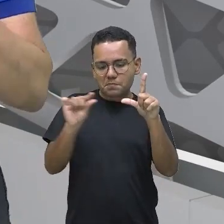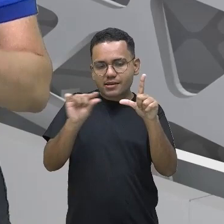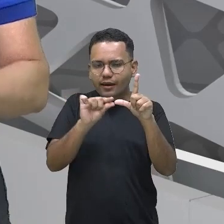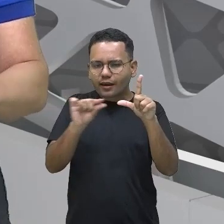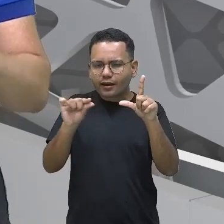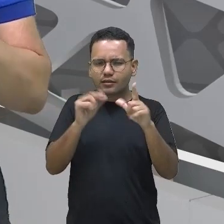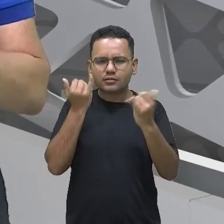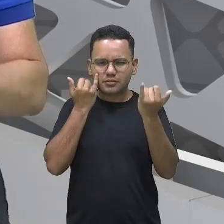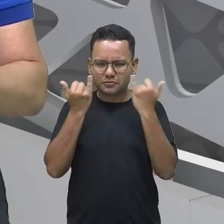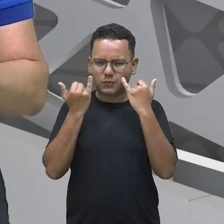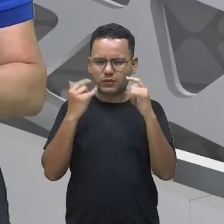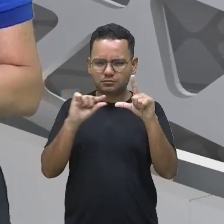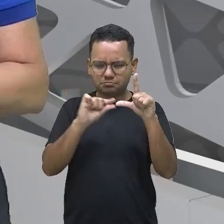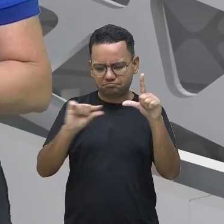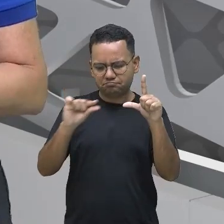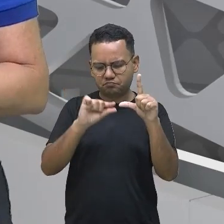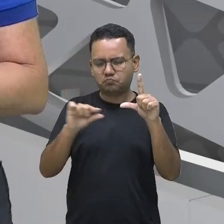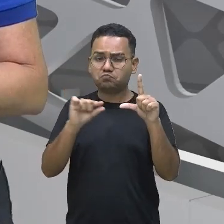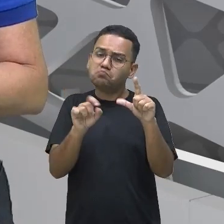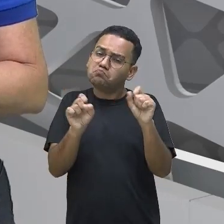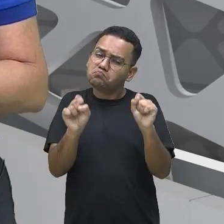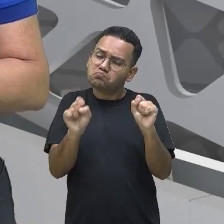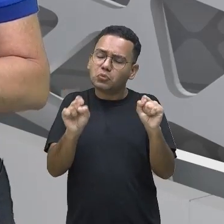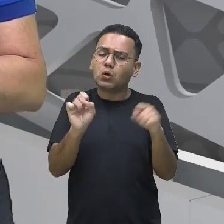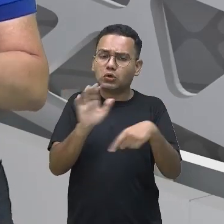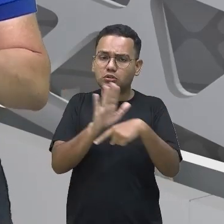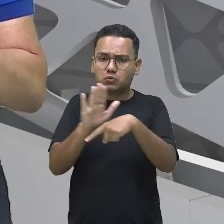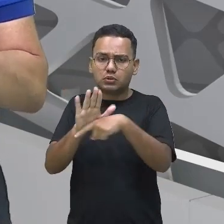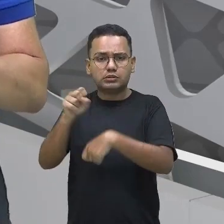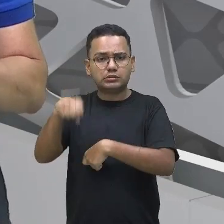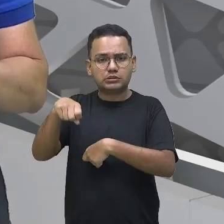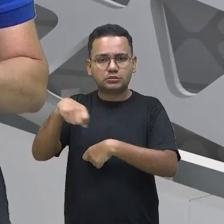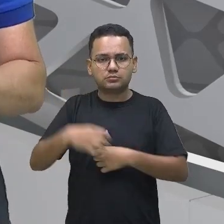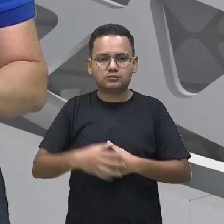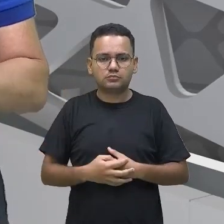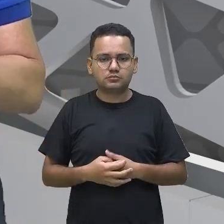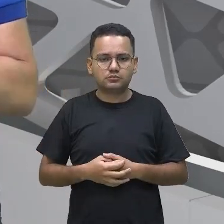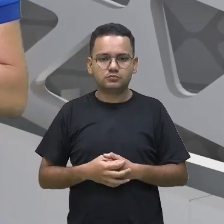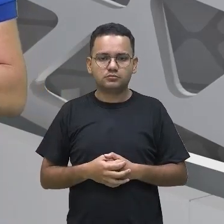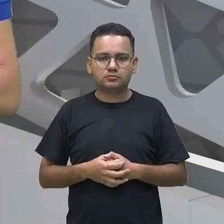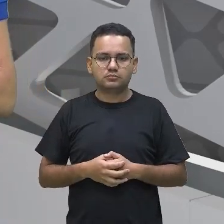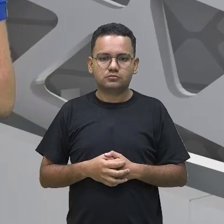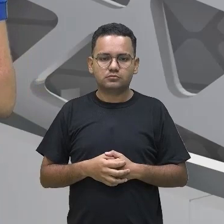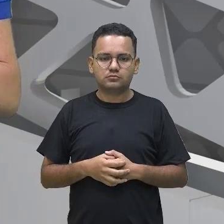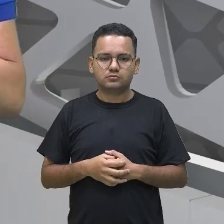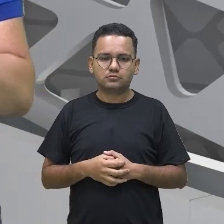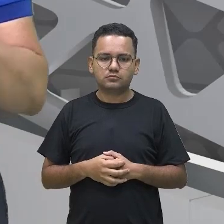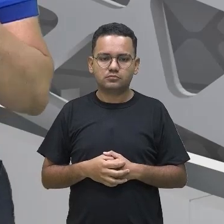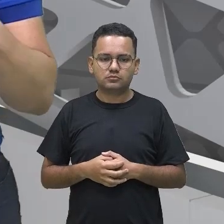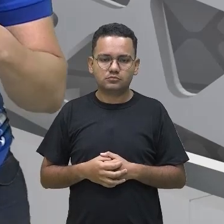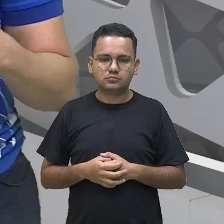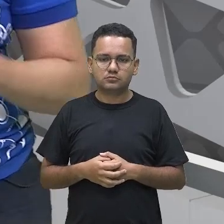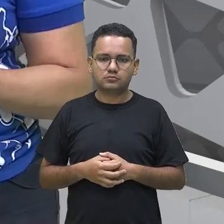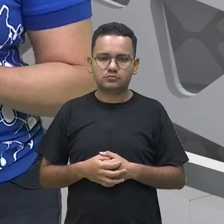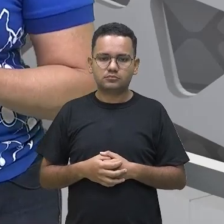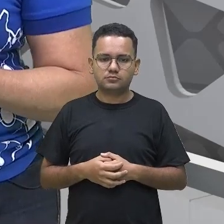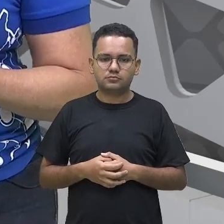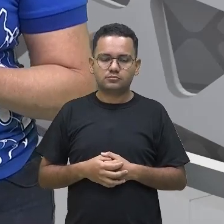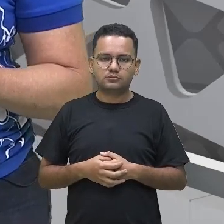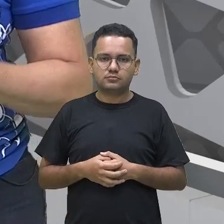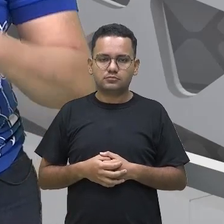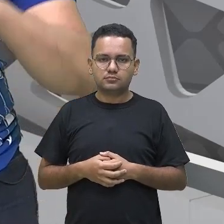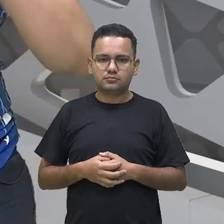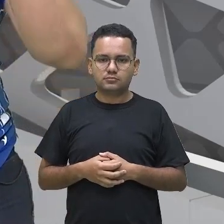elas podem vir num lugar mais reservadinho, que não fiquem